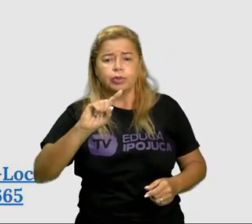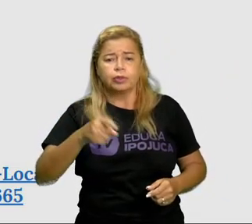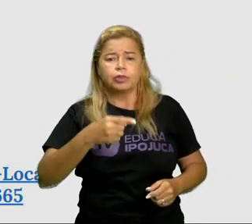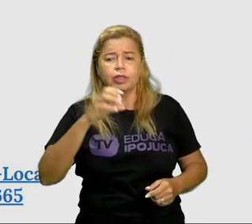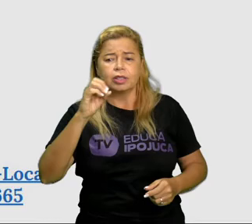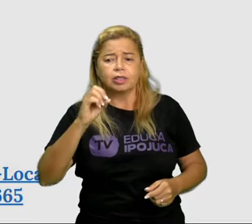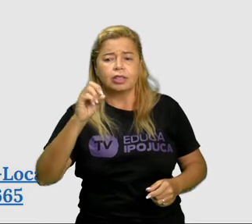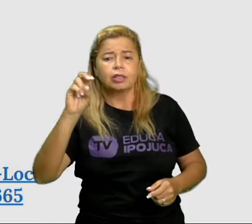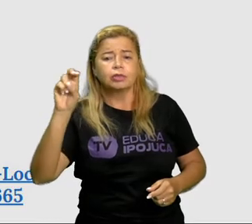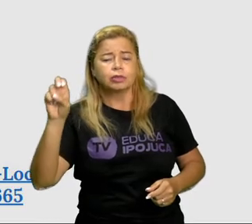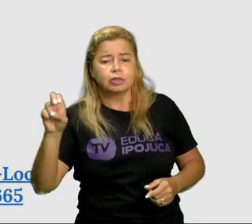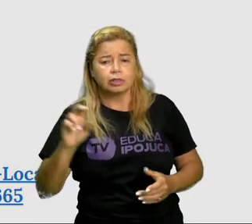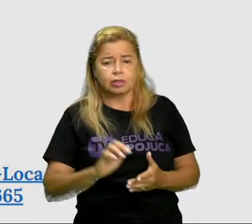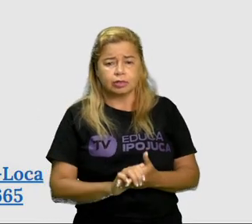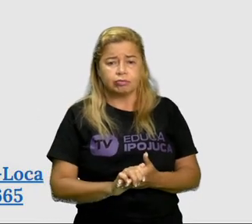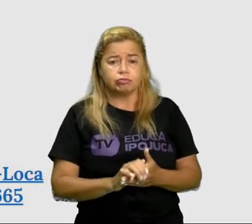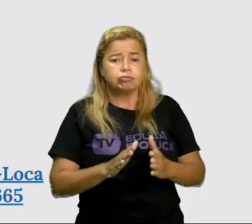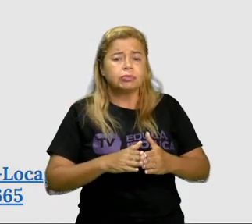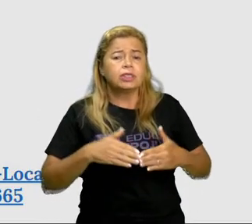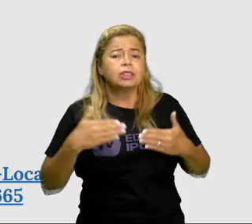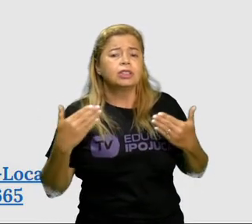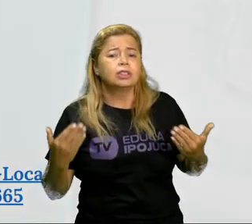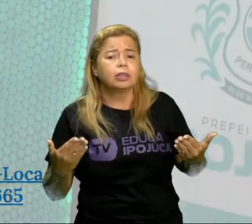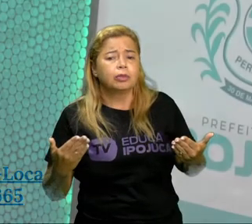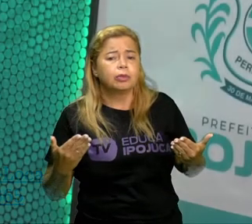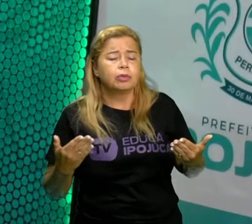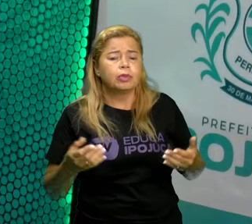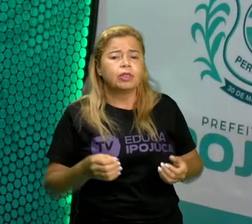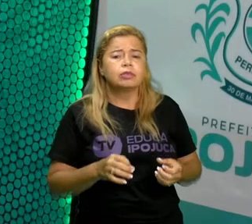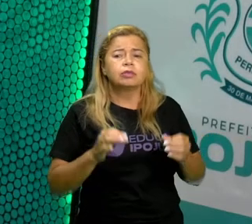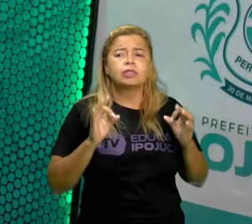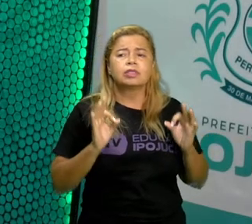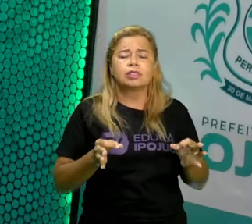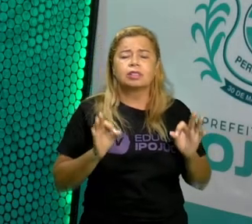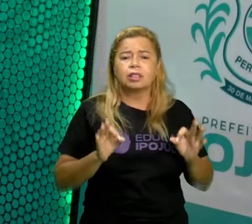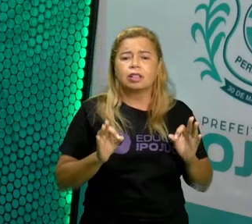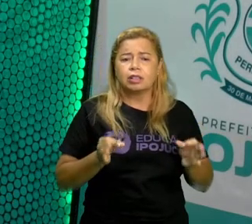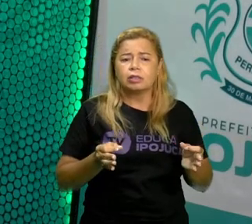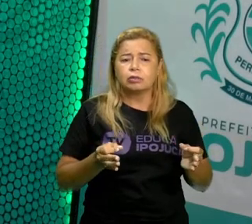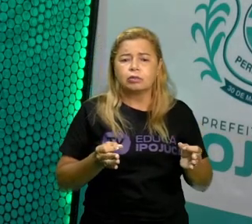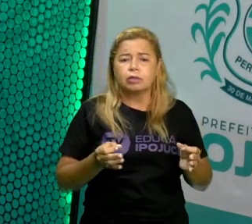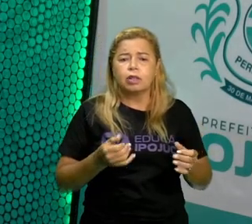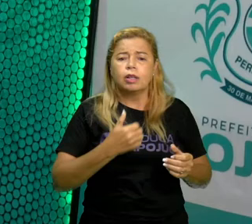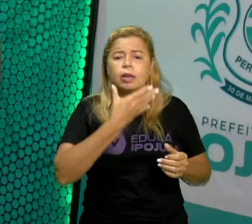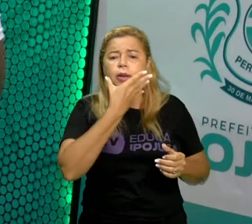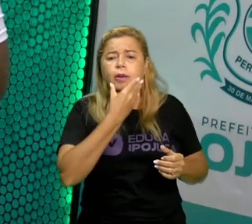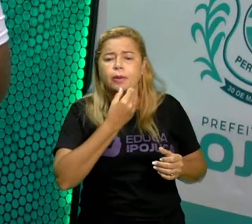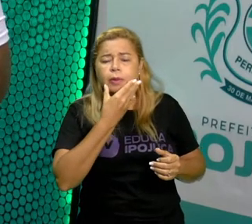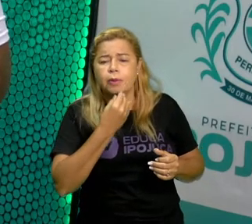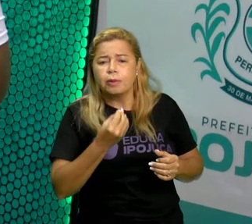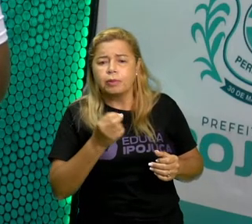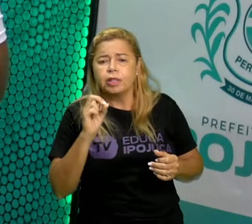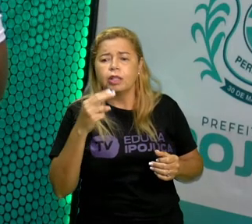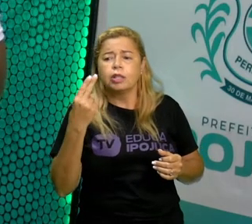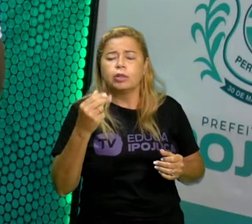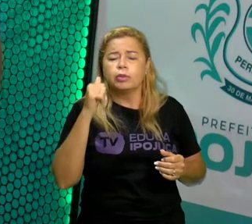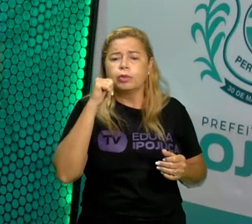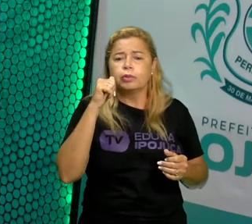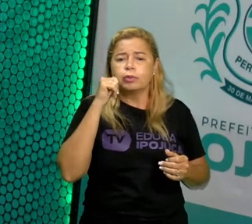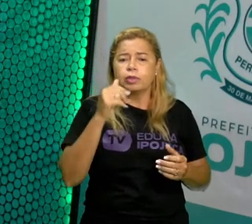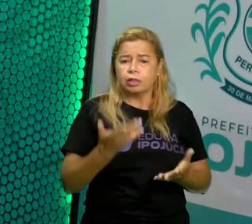Afinal, quem tem razão? Marta ou Luiz?